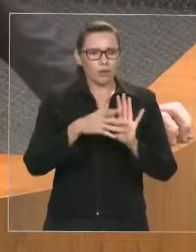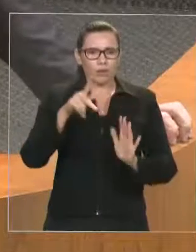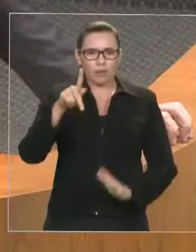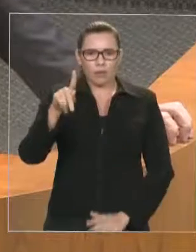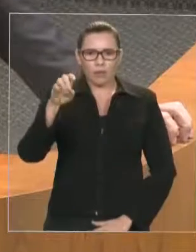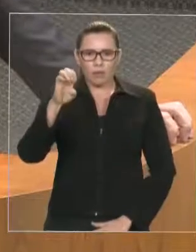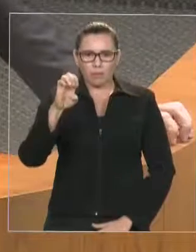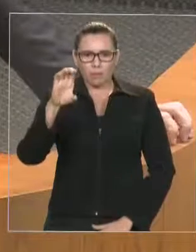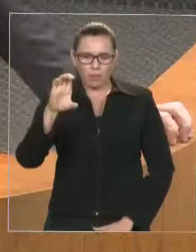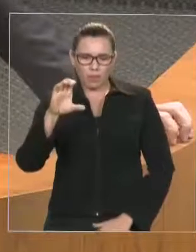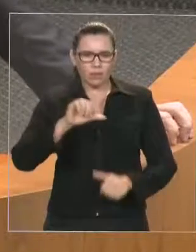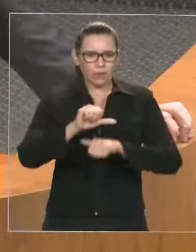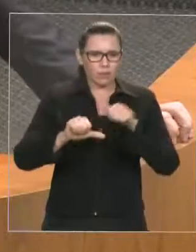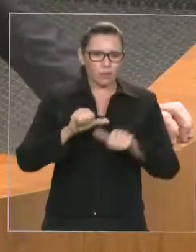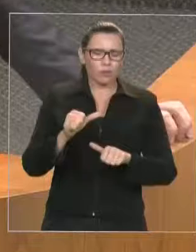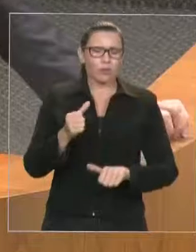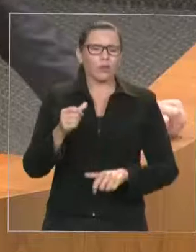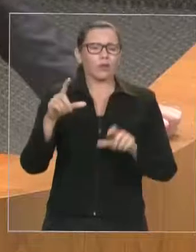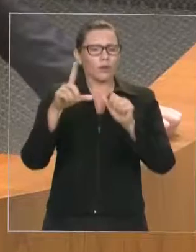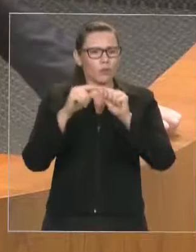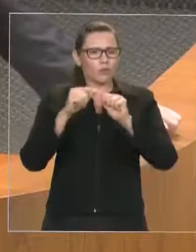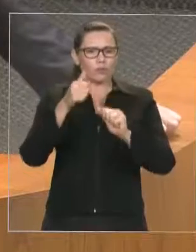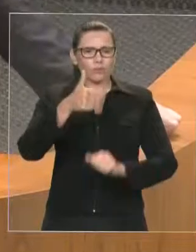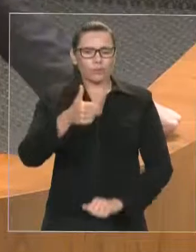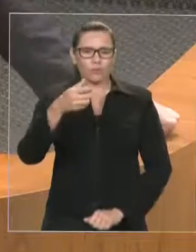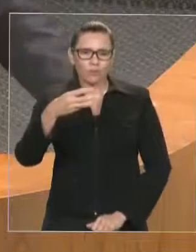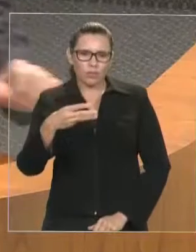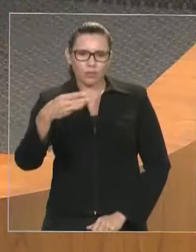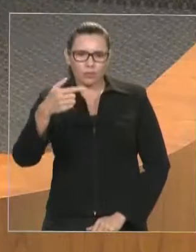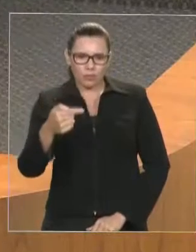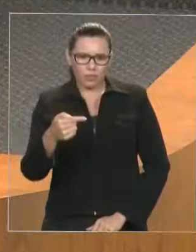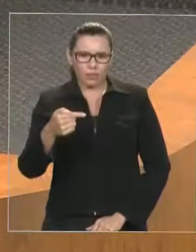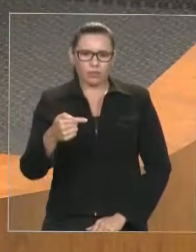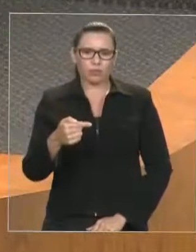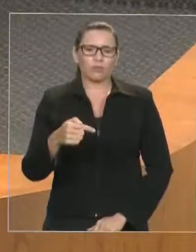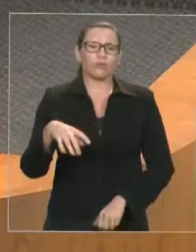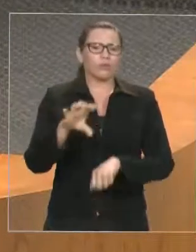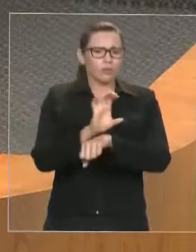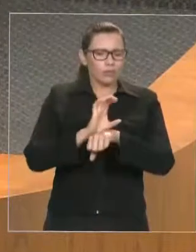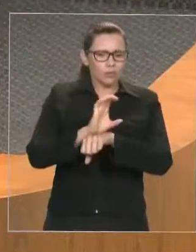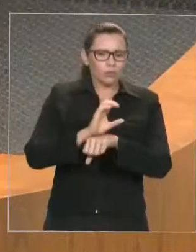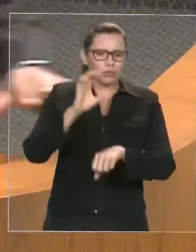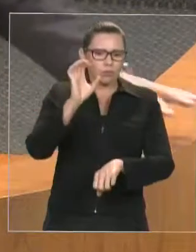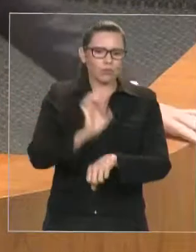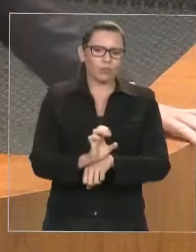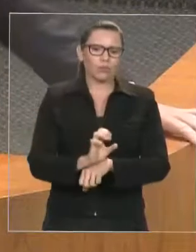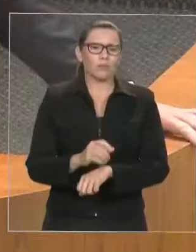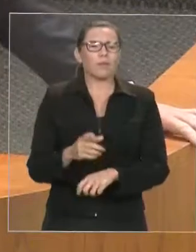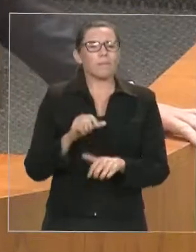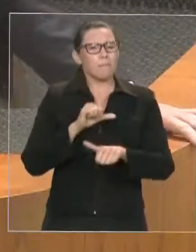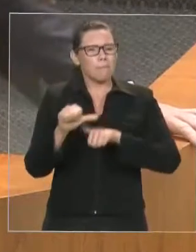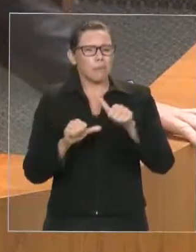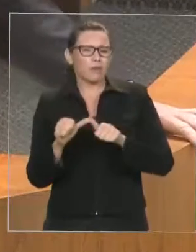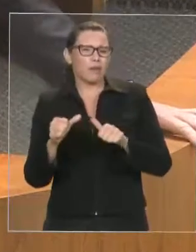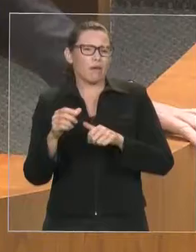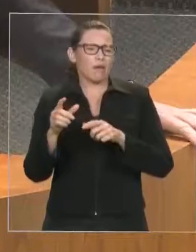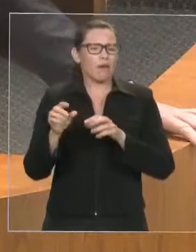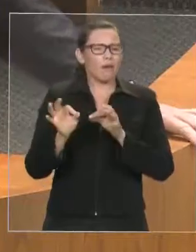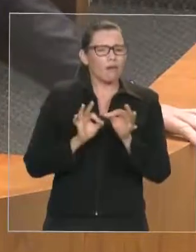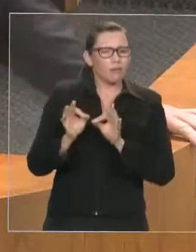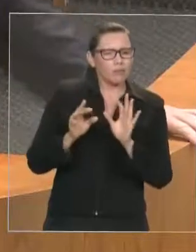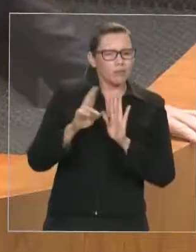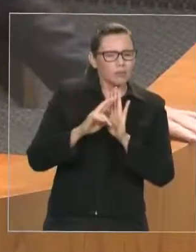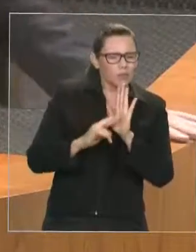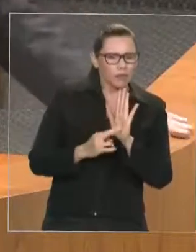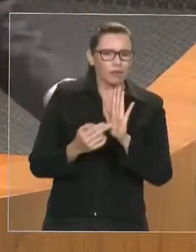o artigo 137 da Constituição Estadual para tornar obrigatória a execução da programação orçamentária específica, a PEC